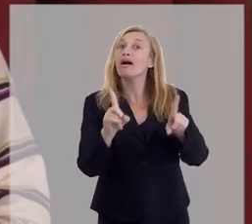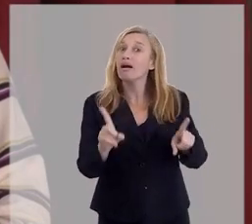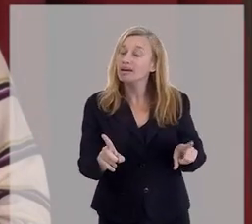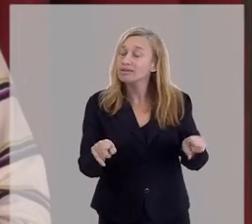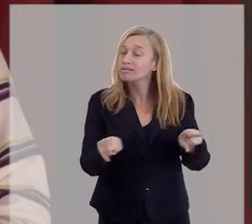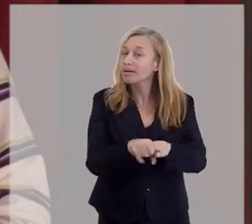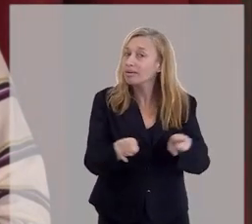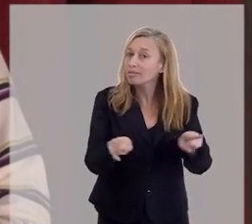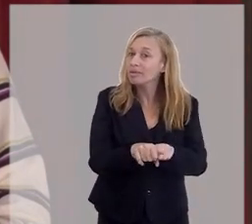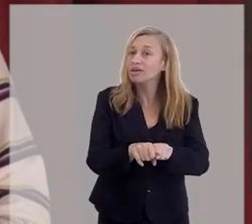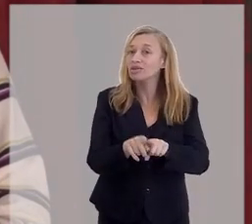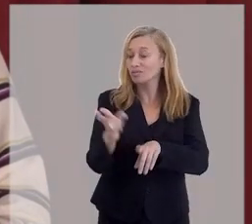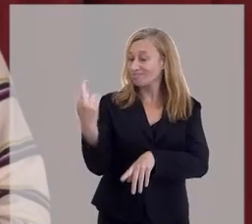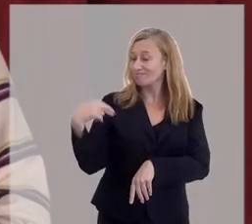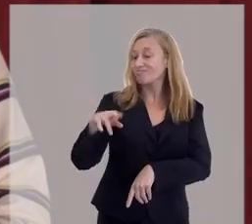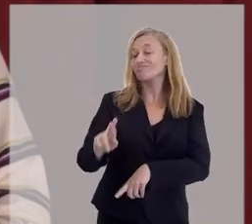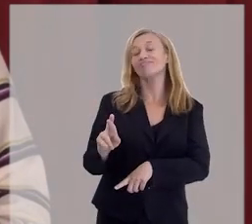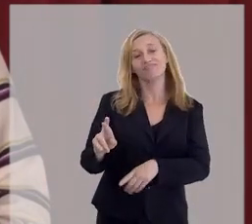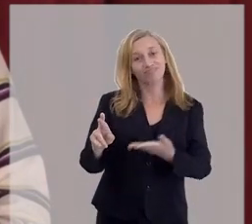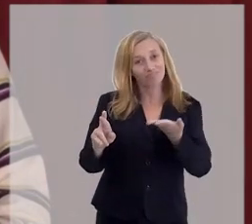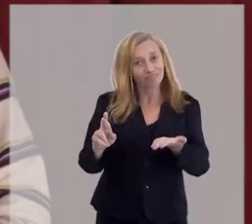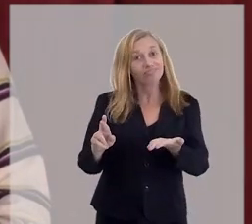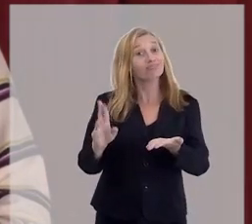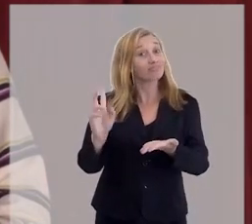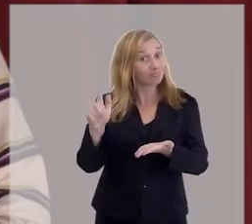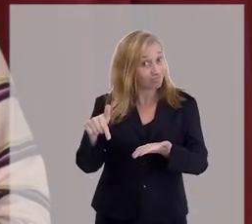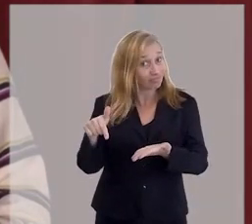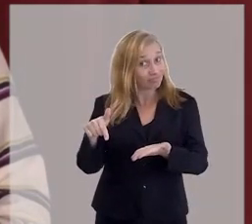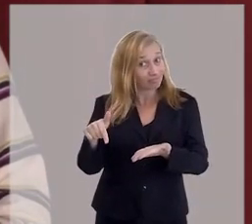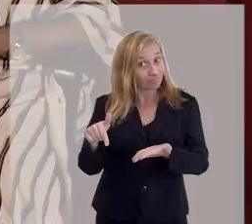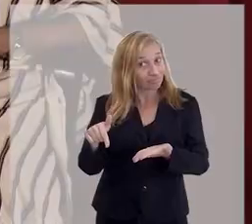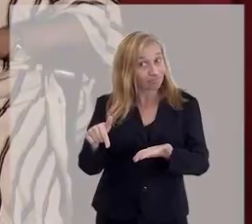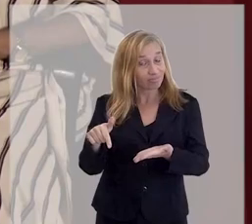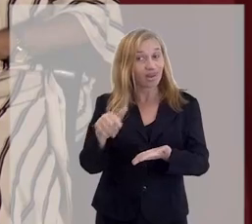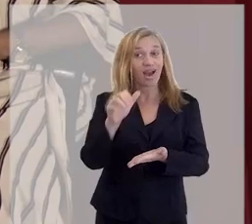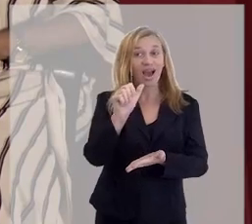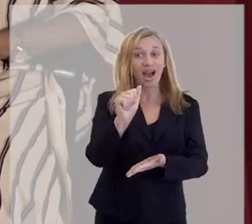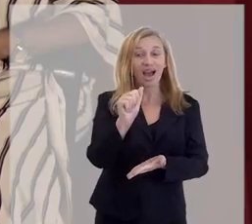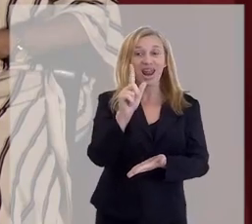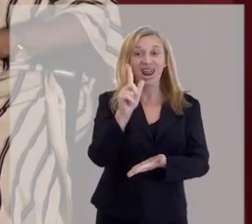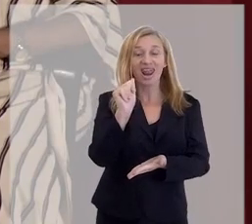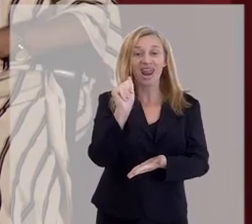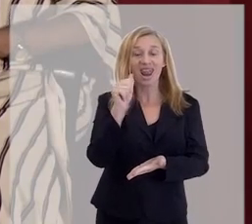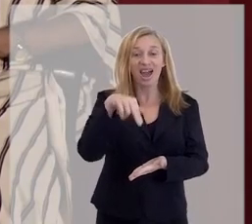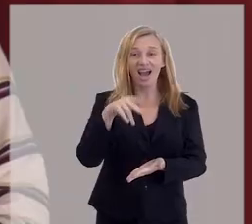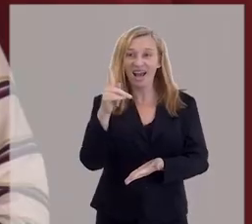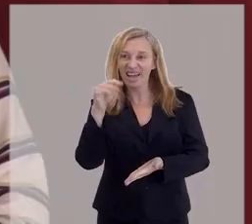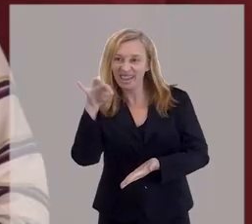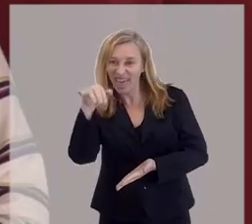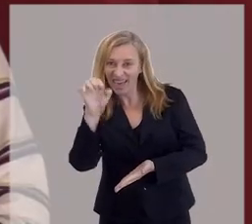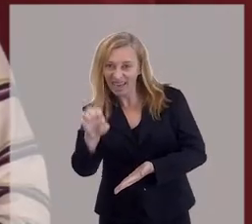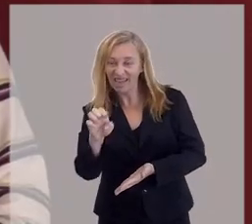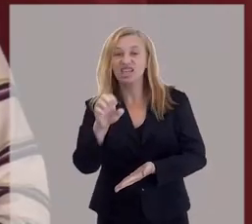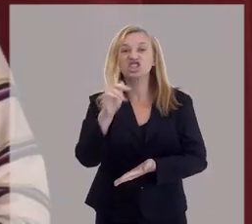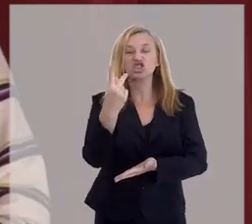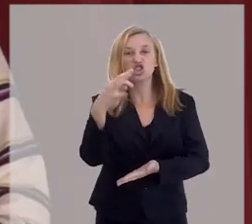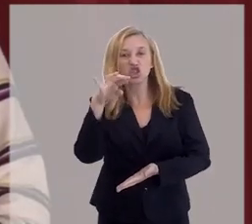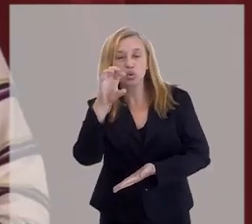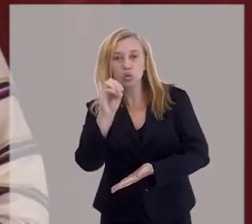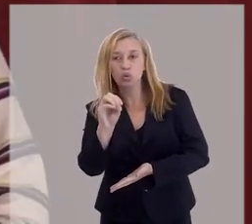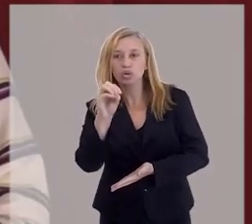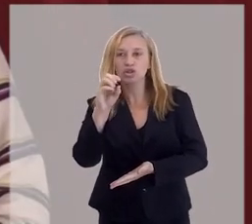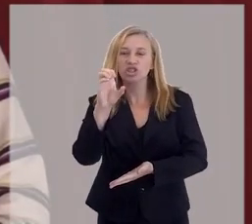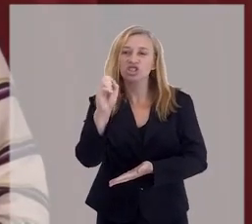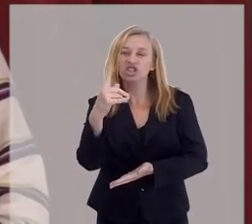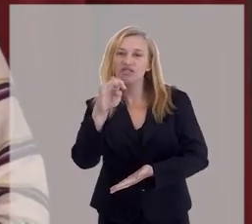mas sobre essa religião que Allan Kardec, Chico Xavier,